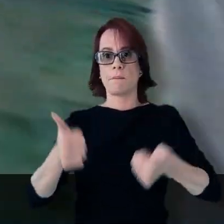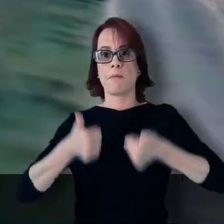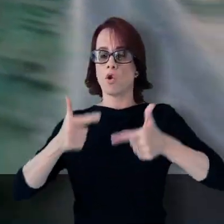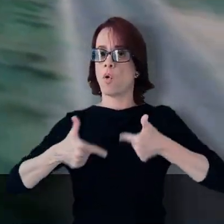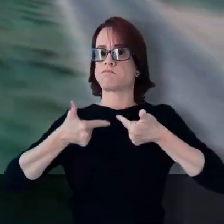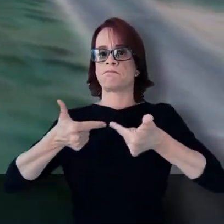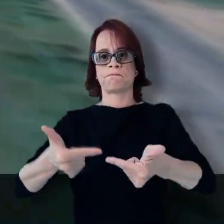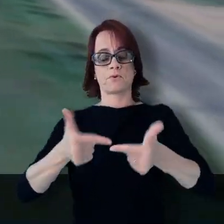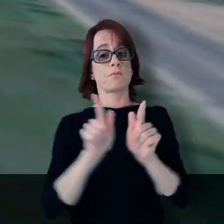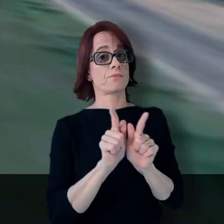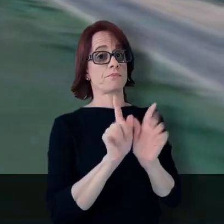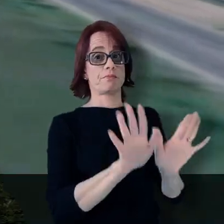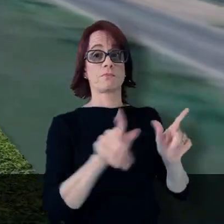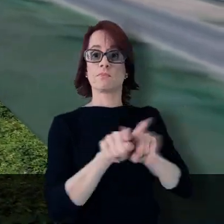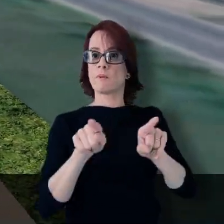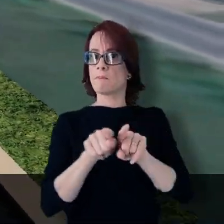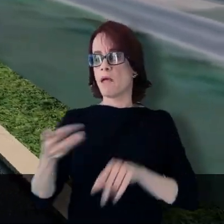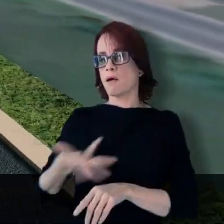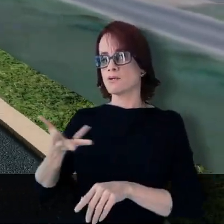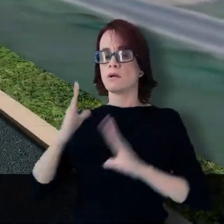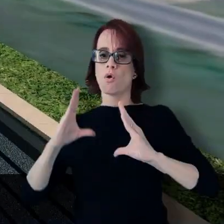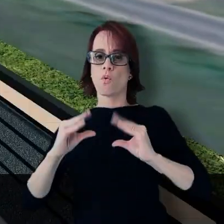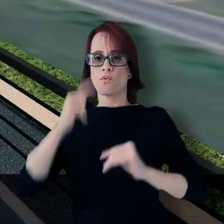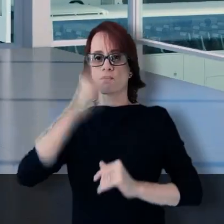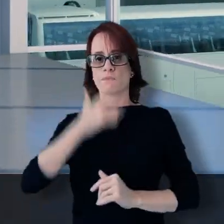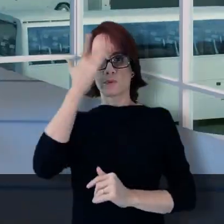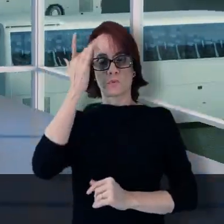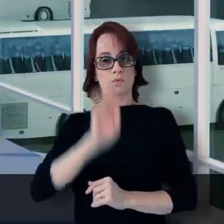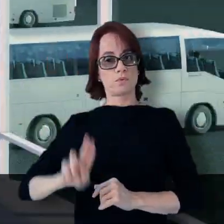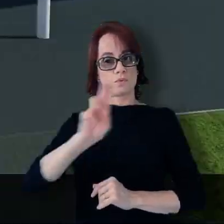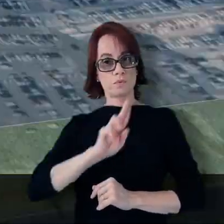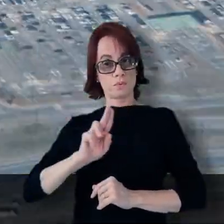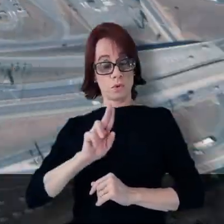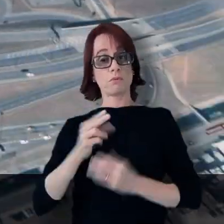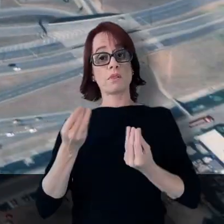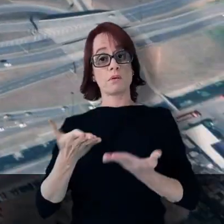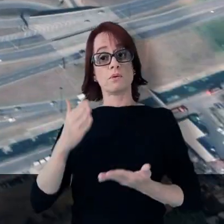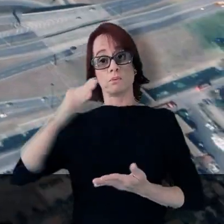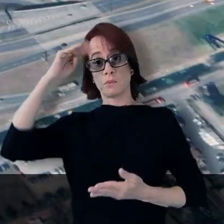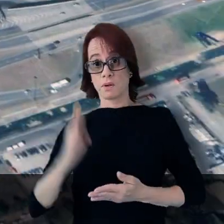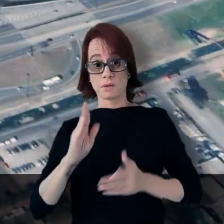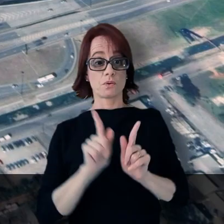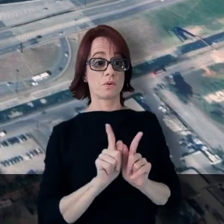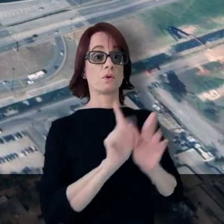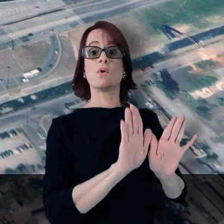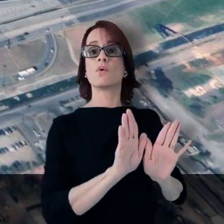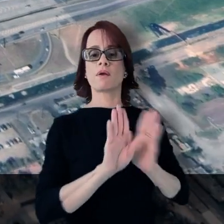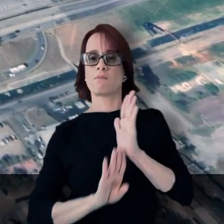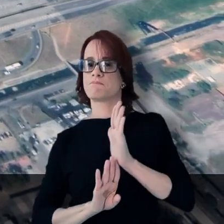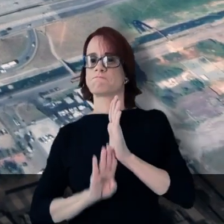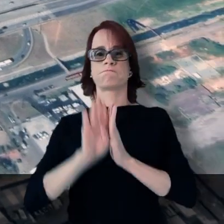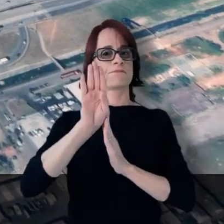eficiência operacional ao GRU Airport e mais agilidade e conforto para os usuários, posicionando o Brasil e o